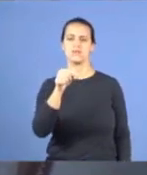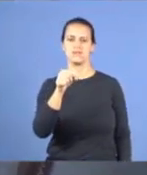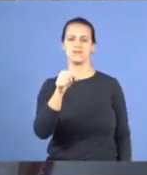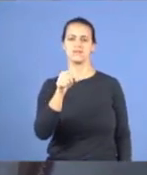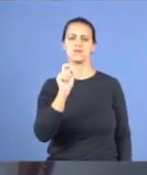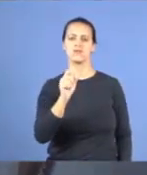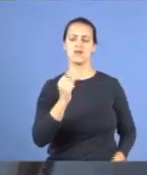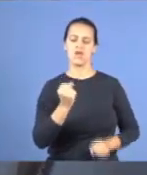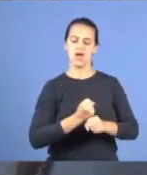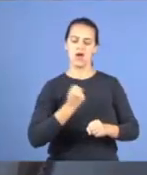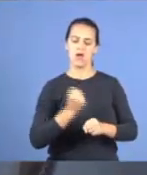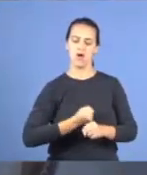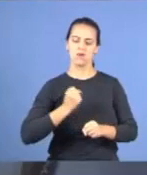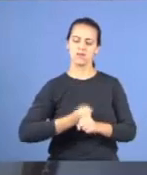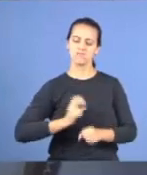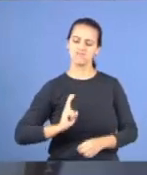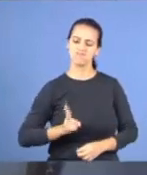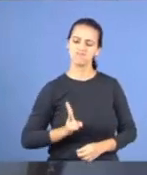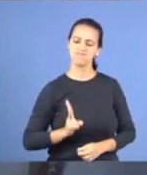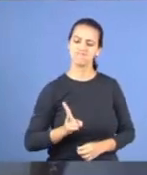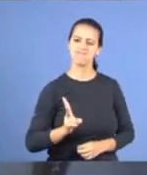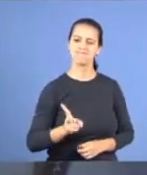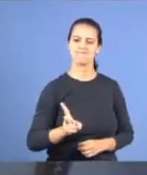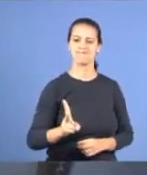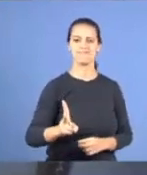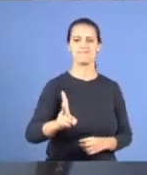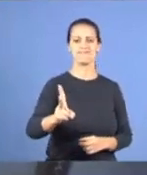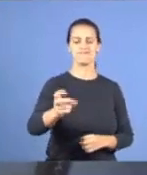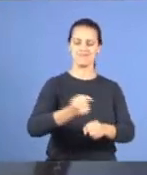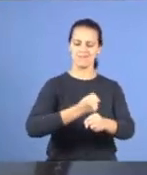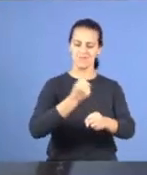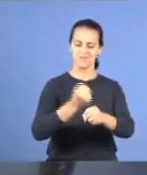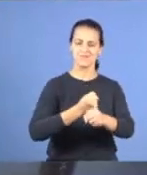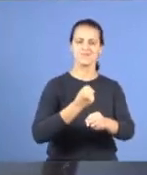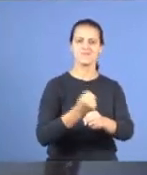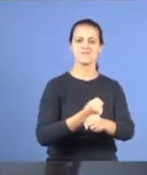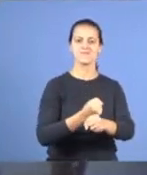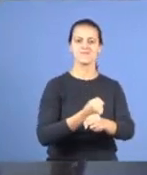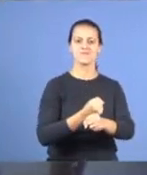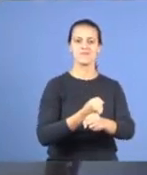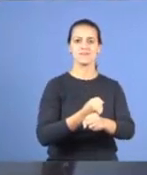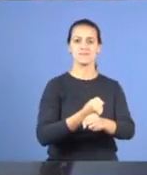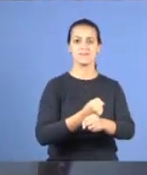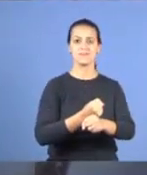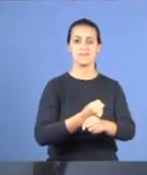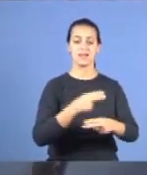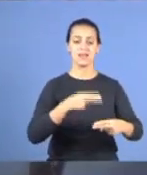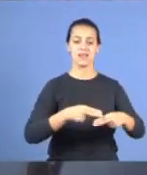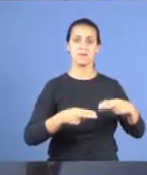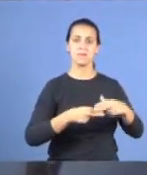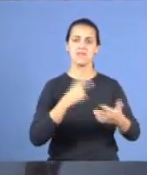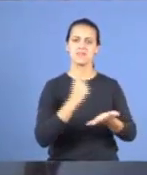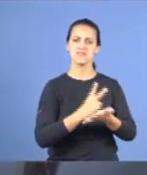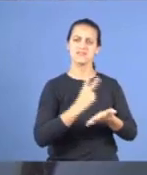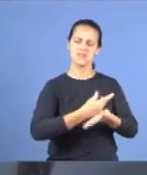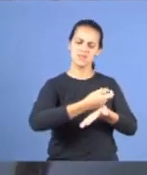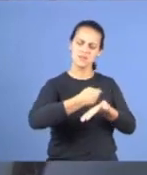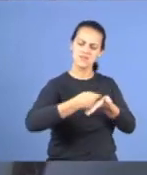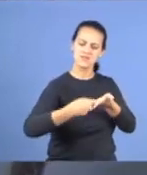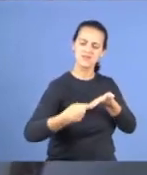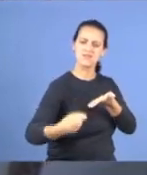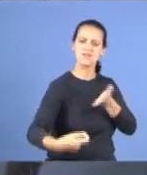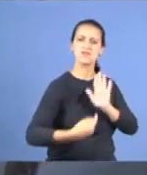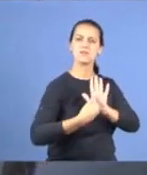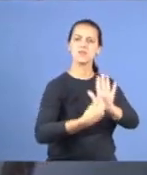obra, ela continuaria sendo realizada, e, a palavra, que Neemias escrevia nas cartas, é aquele texto, que a